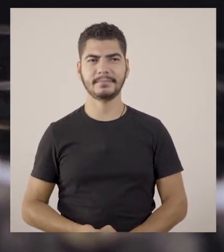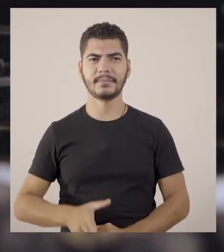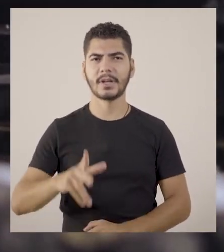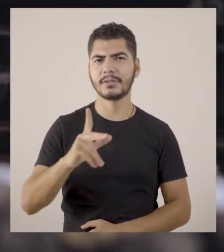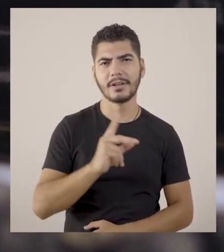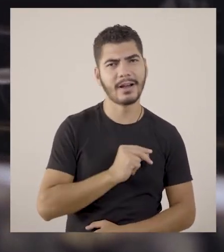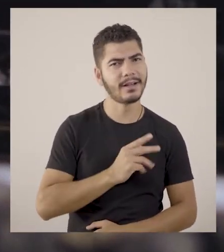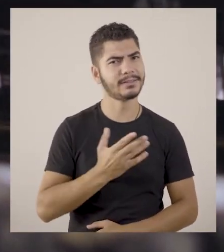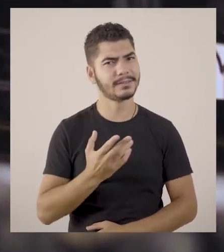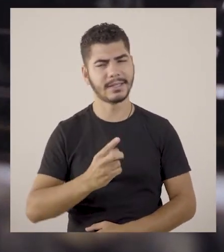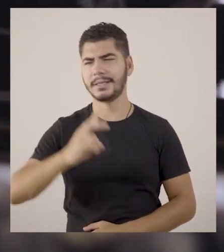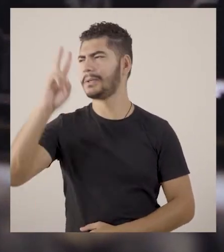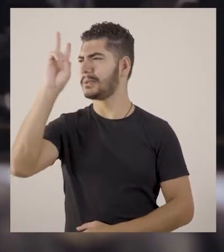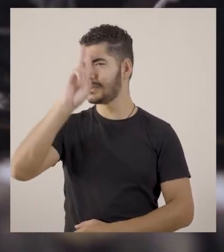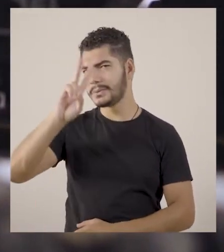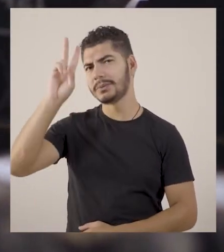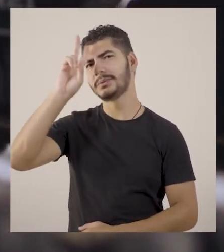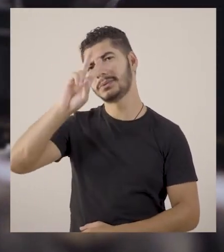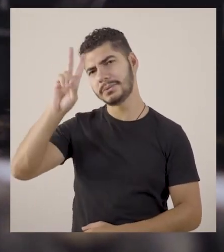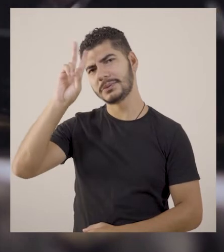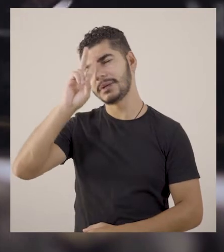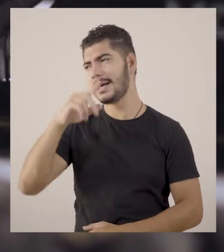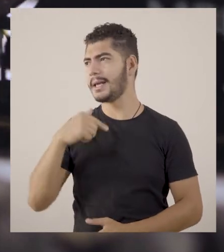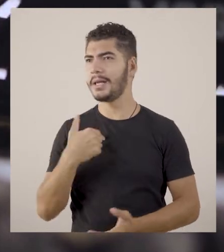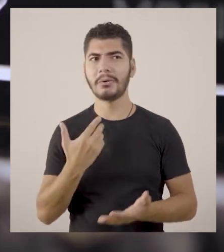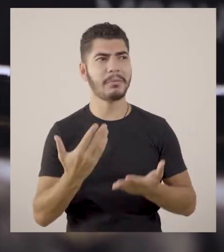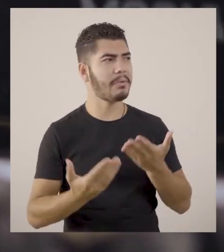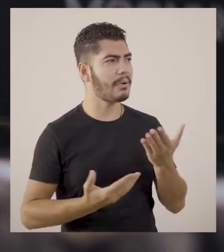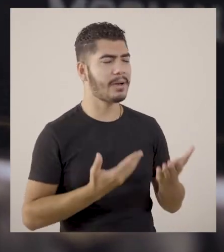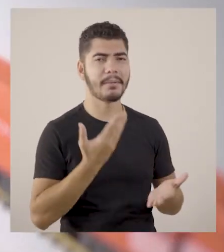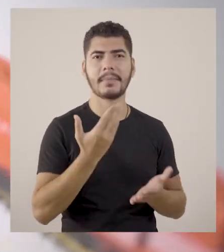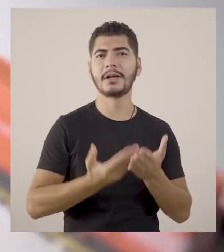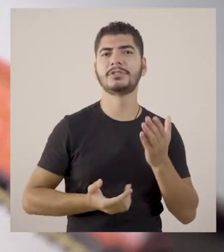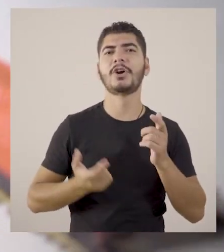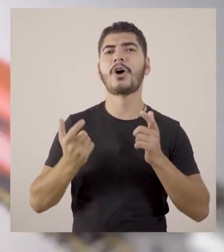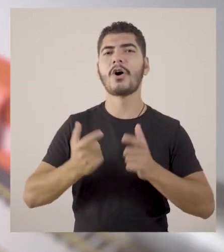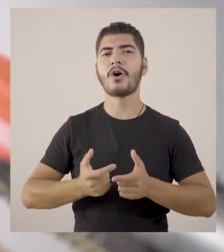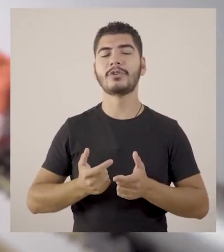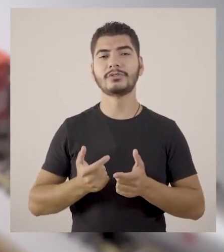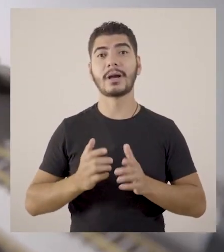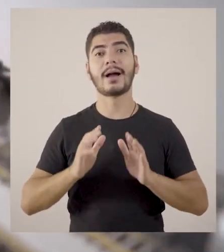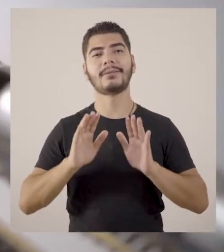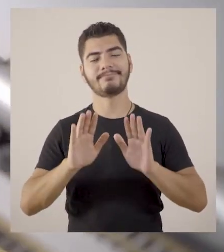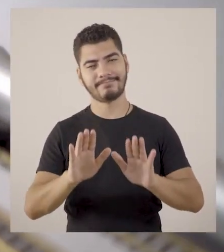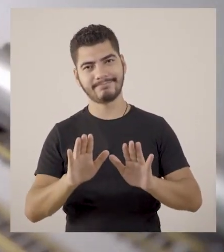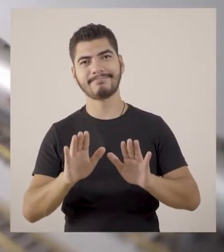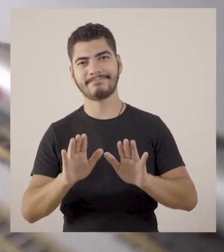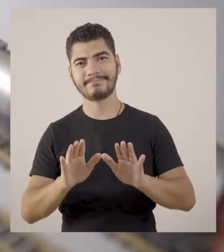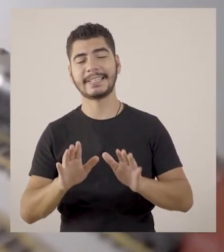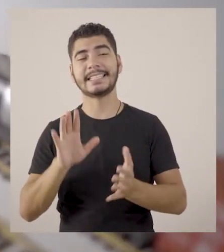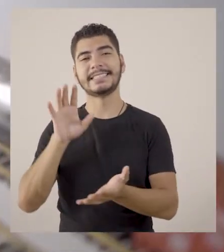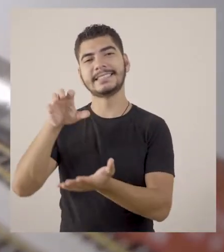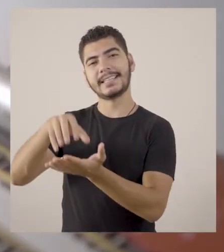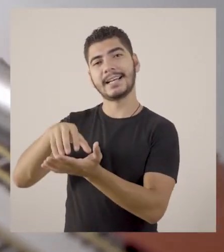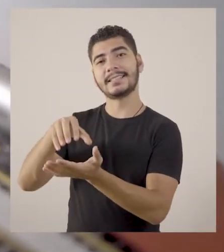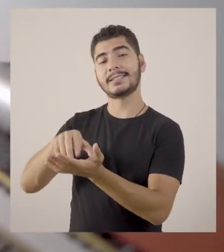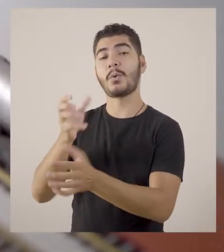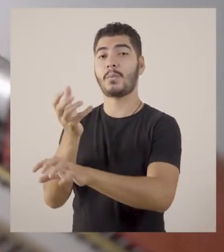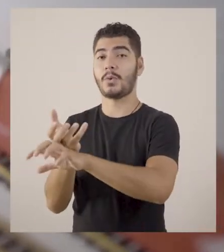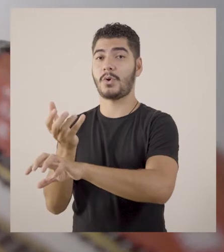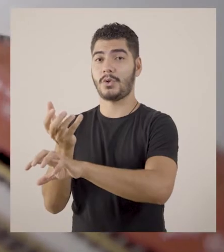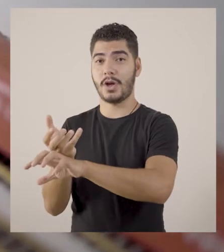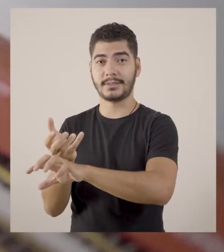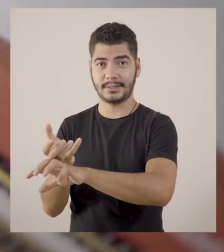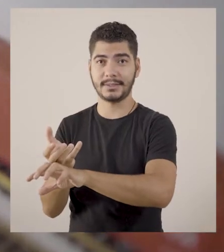Nossa, quanta história! Até me perdi de onde estava. Ah, sim, na Estação